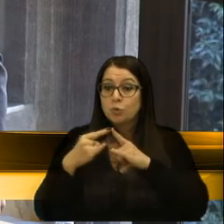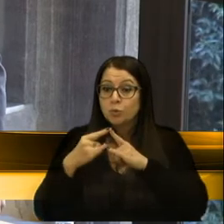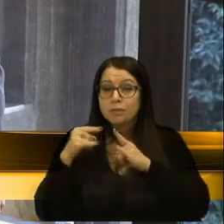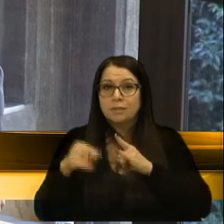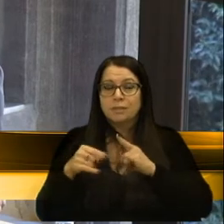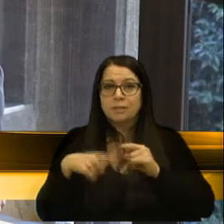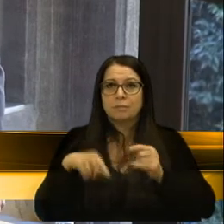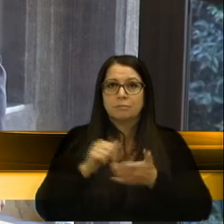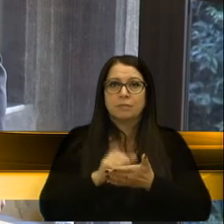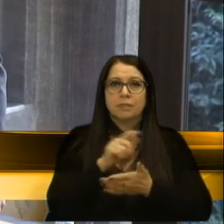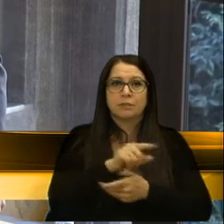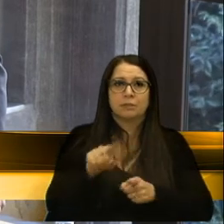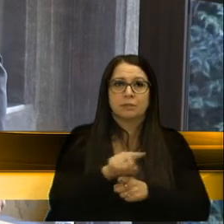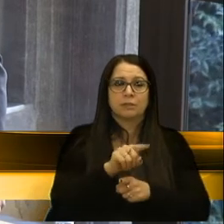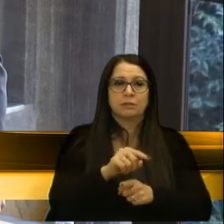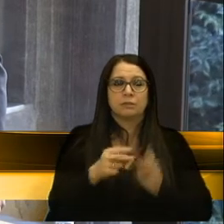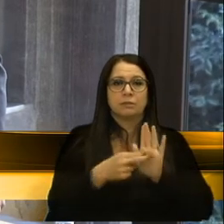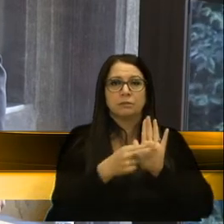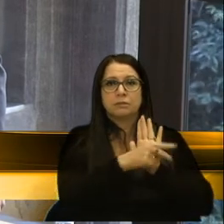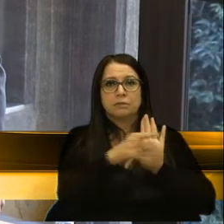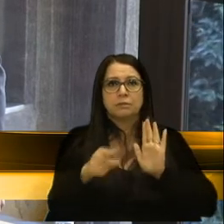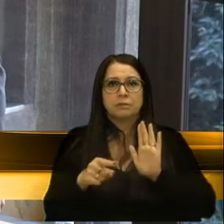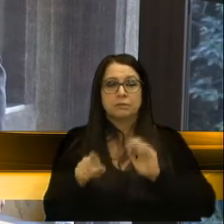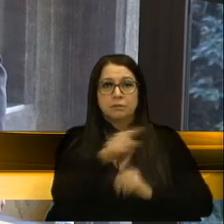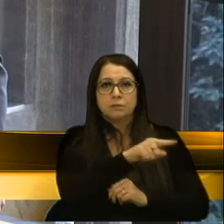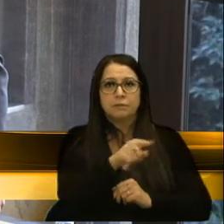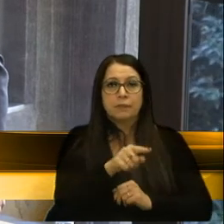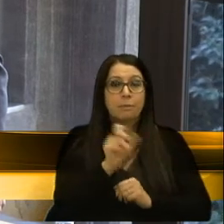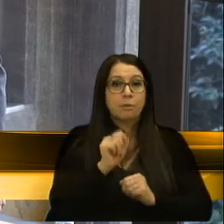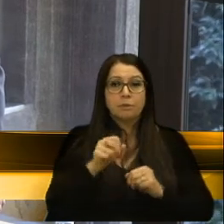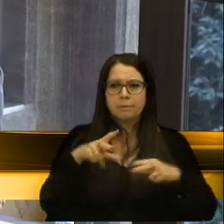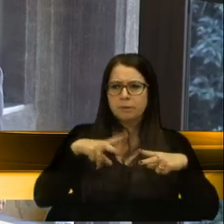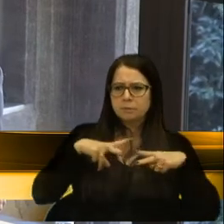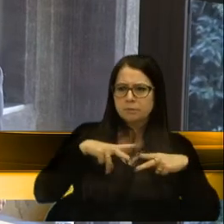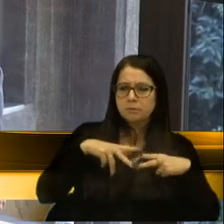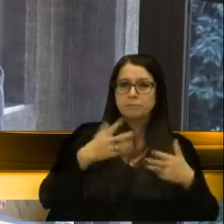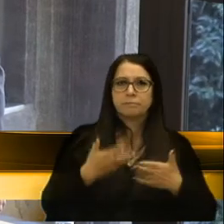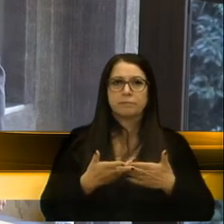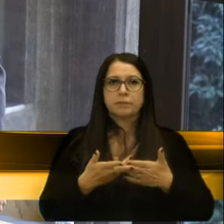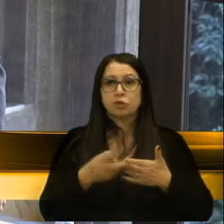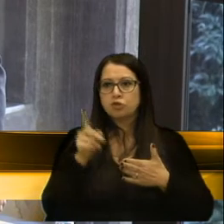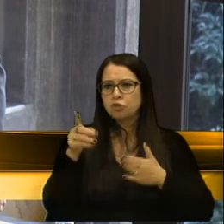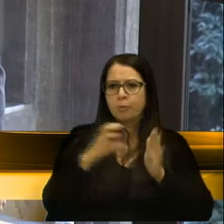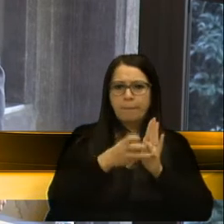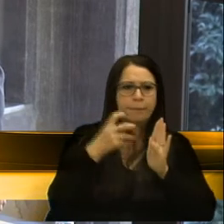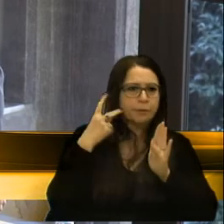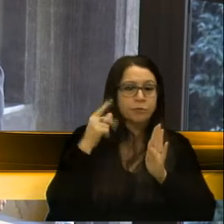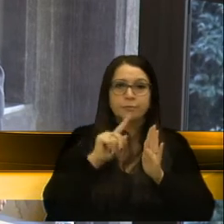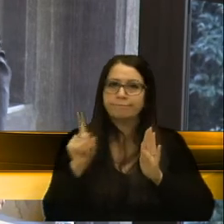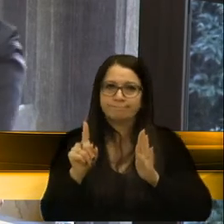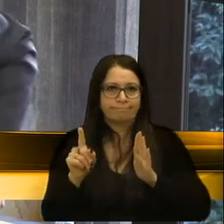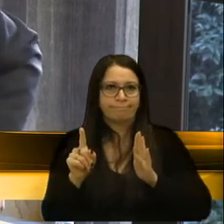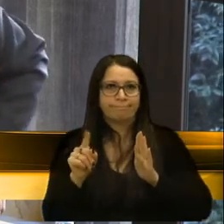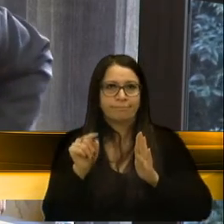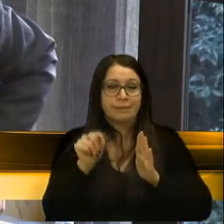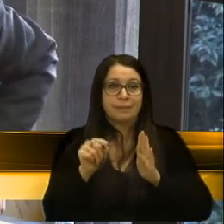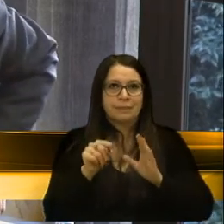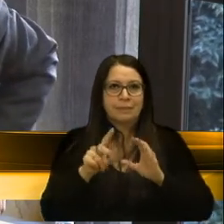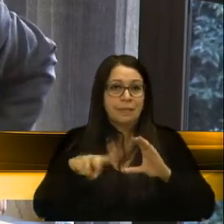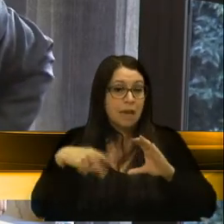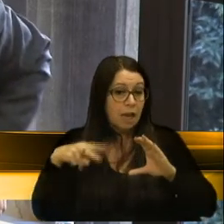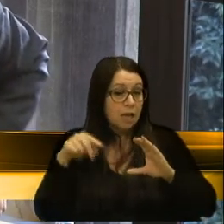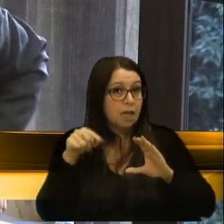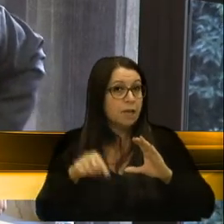elas ganham uma melhor atenção. Não pode ser algo pessoal, algo de um partido. E, nesse sentido, a Câmara